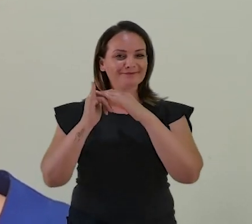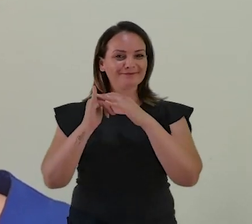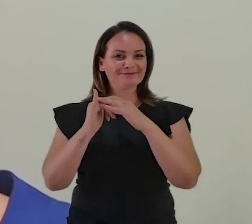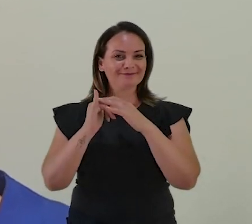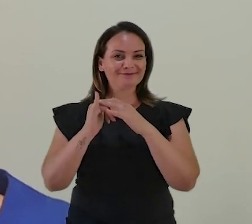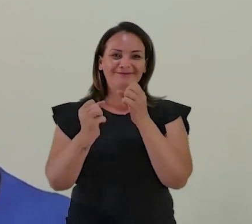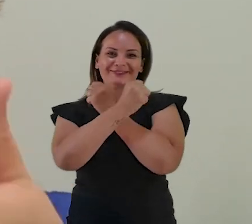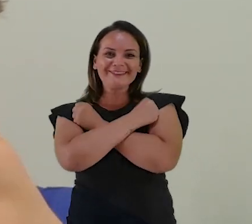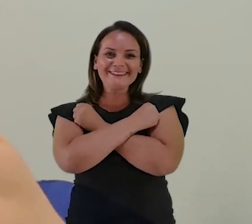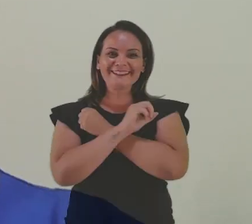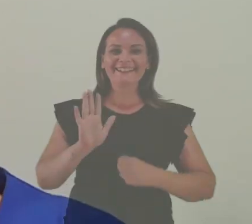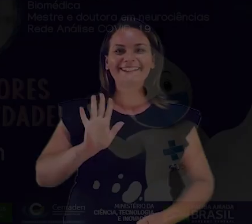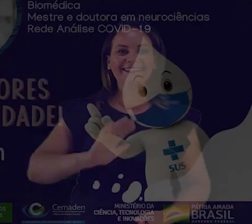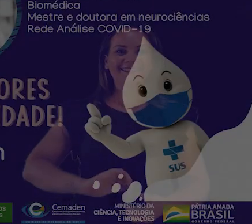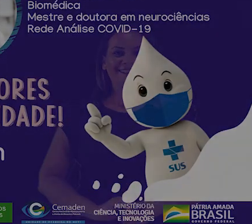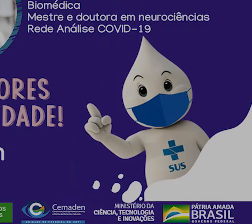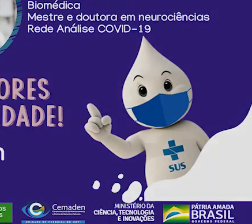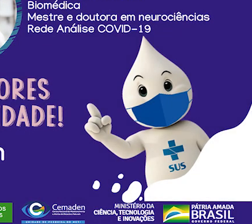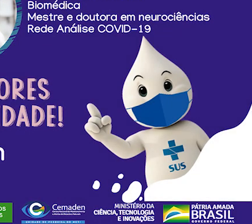do Wash no YouTube. Um grande abraço! Até lá!